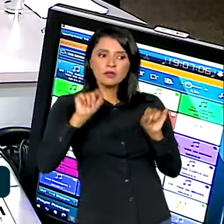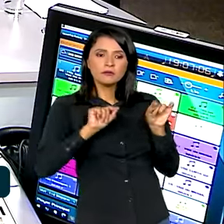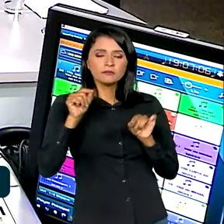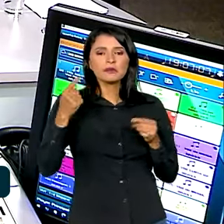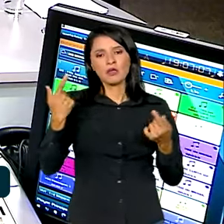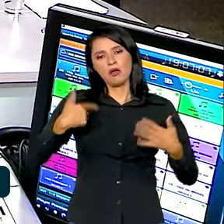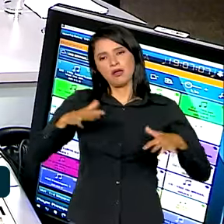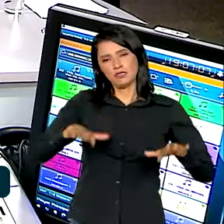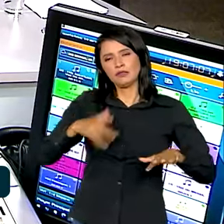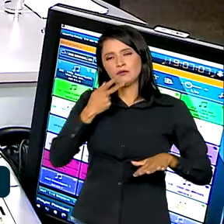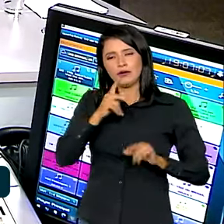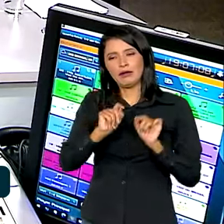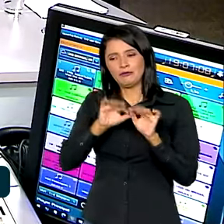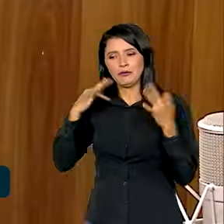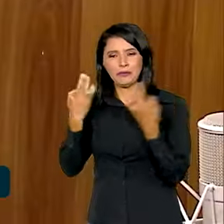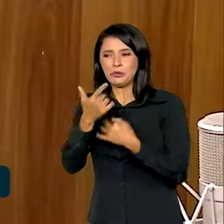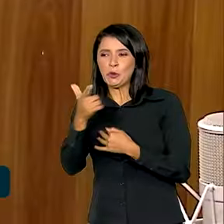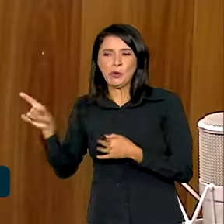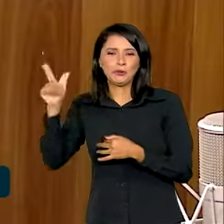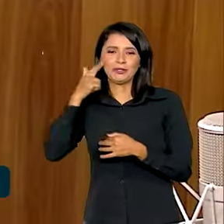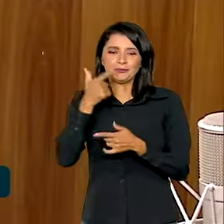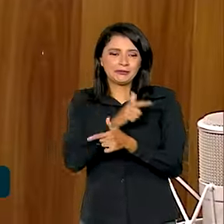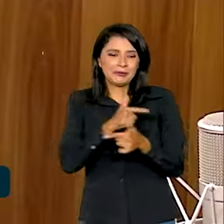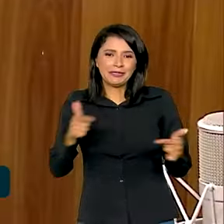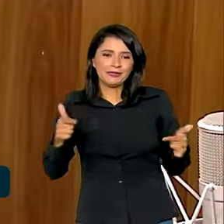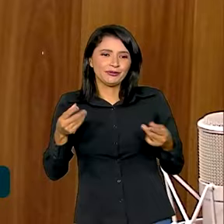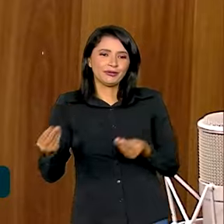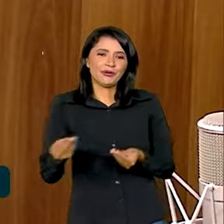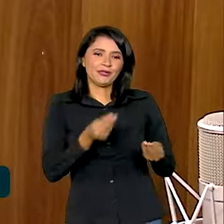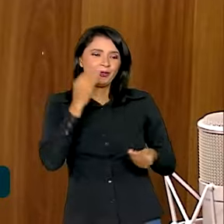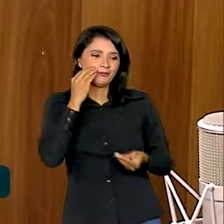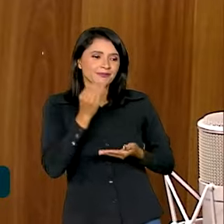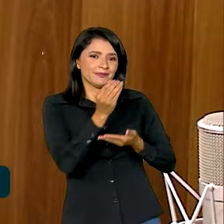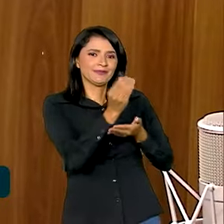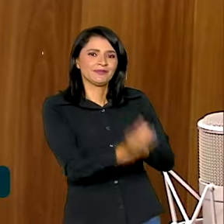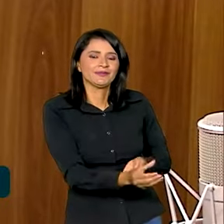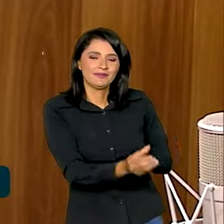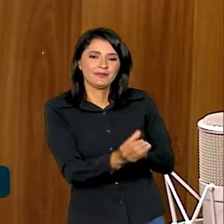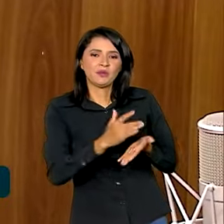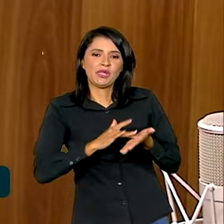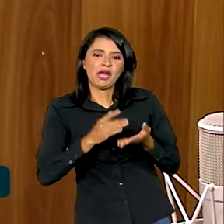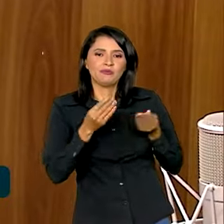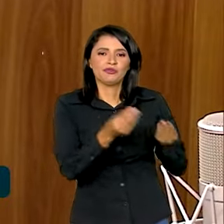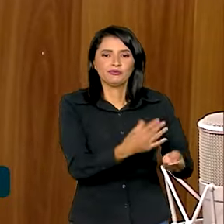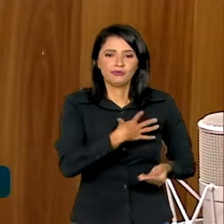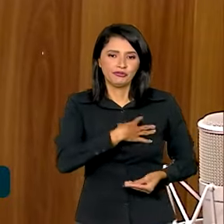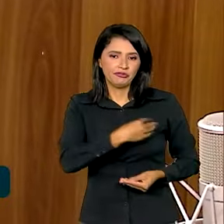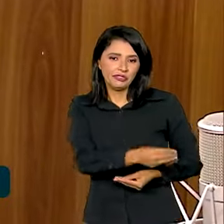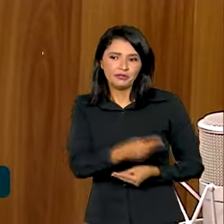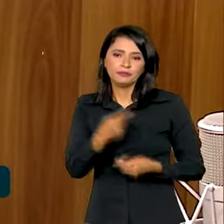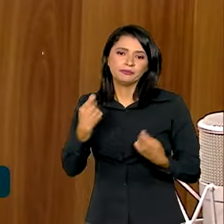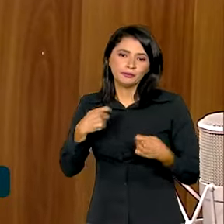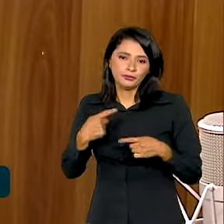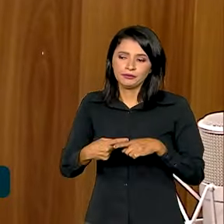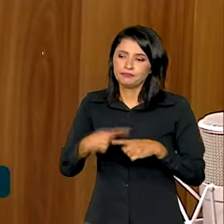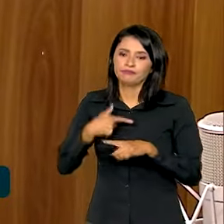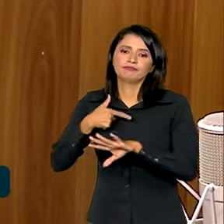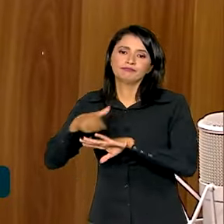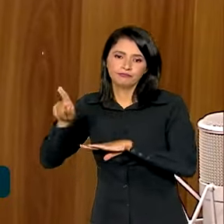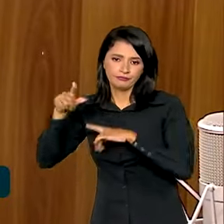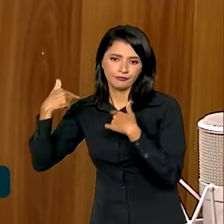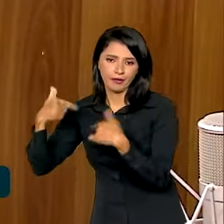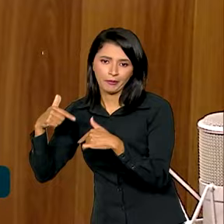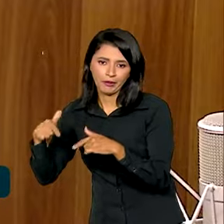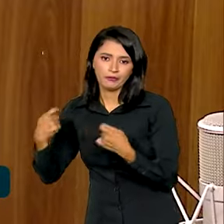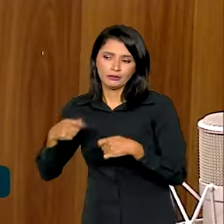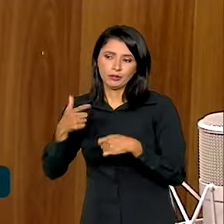vezes nós estamos falando com famílias que não tem outra alternativa, se não entregar um celular, um tablet na mão do filho, porque tem que trabalhar, tem